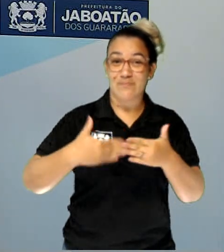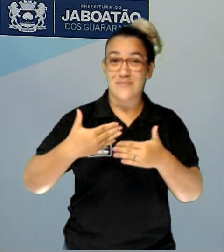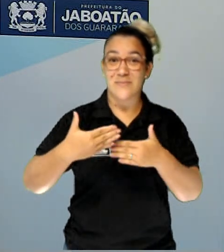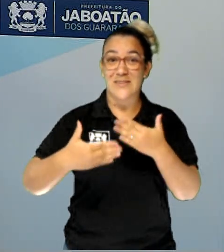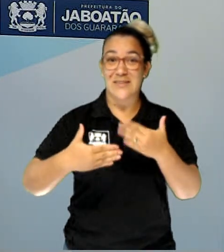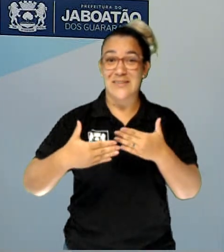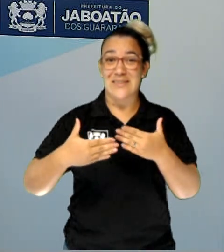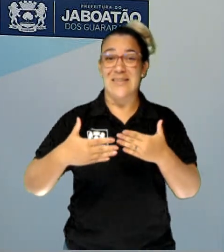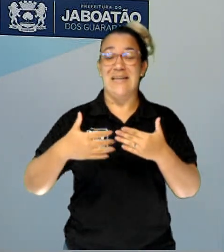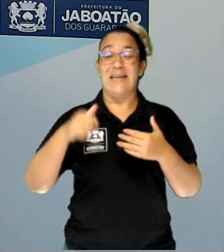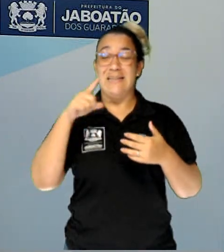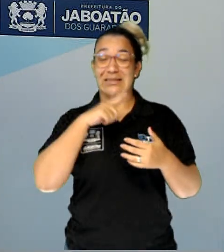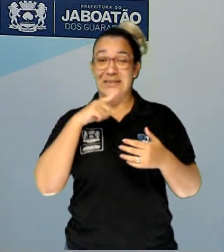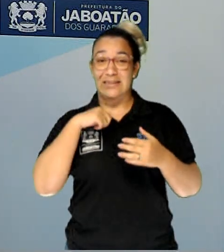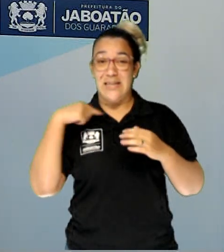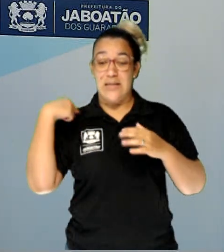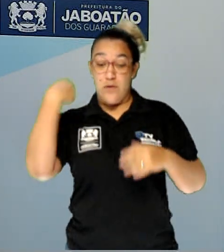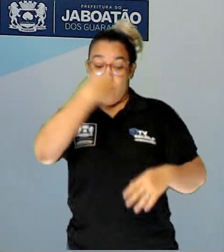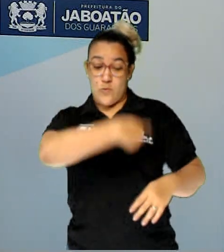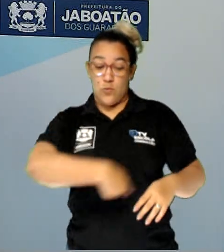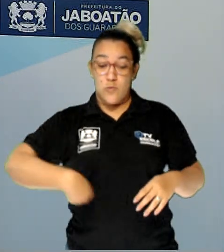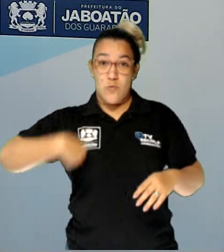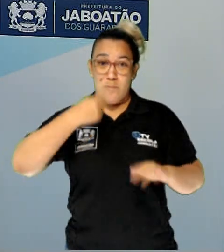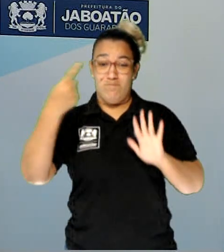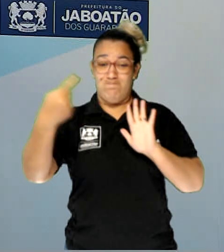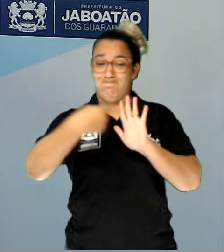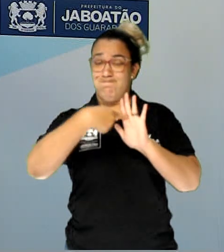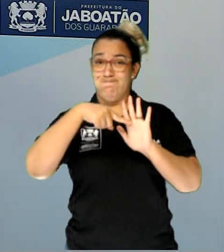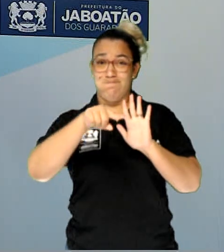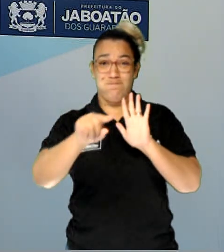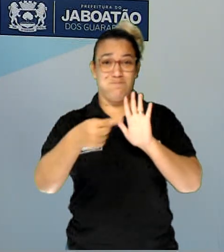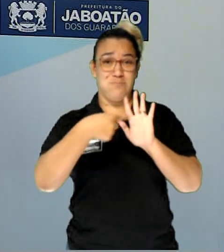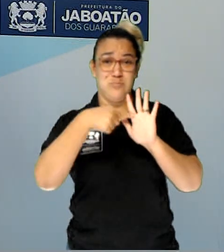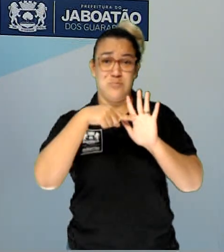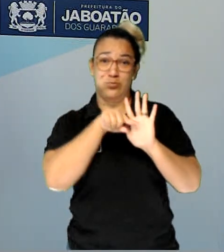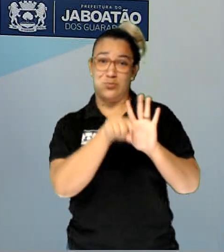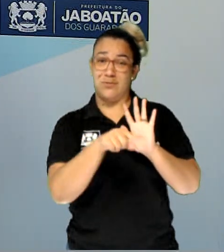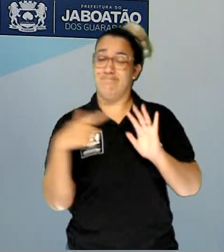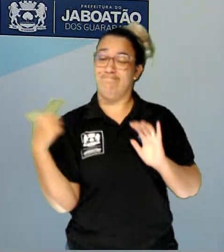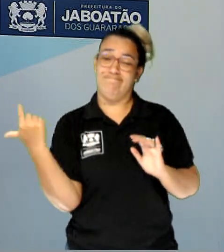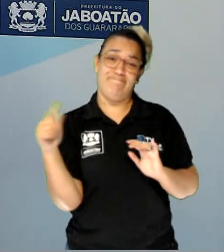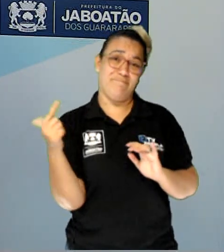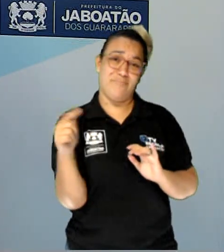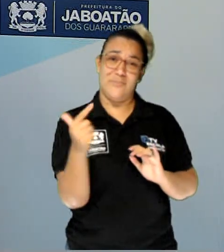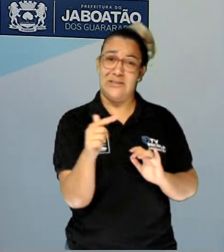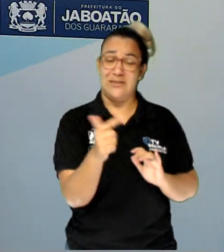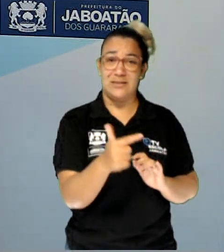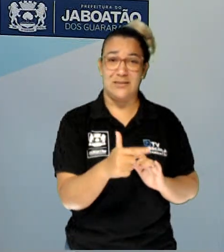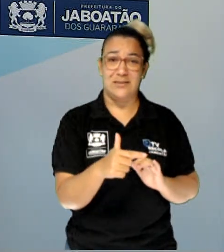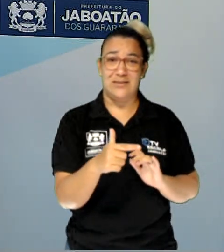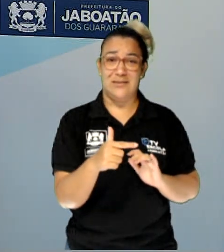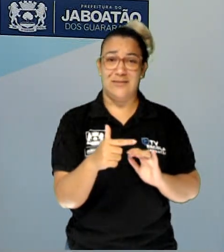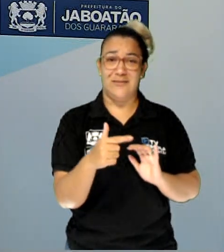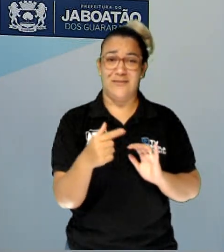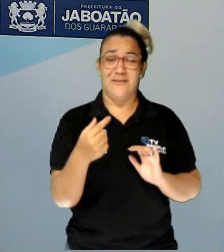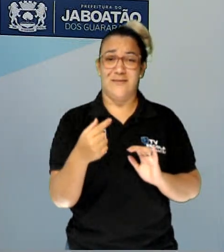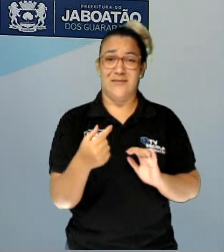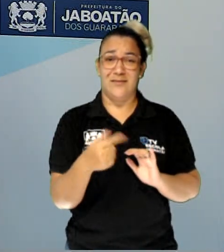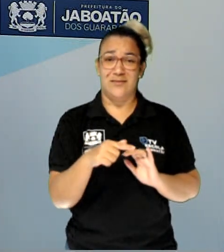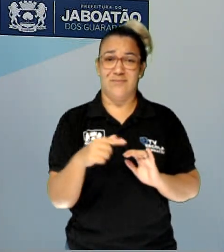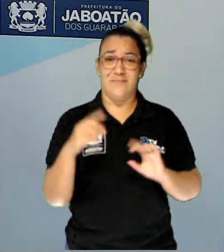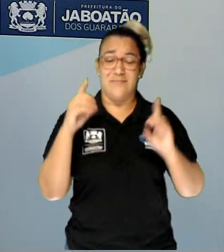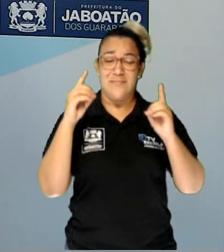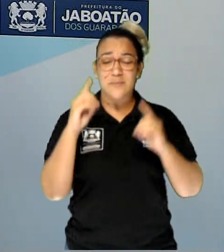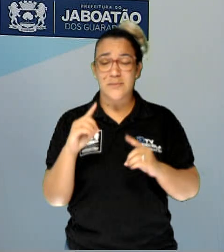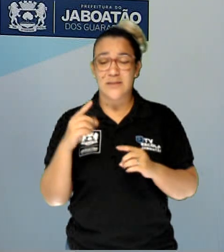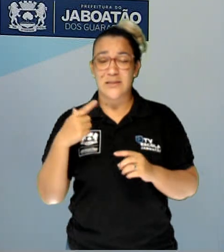deficiência dessas células, uma deficiência desse sistema imunológico. Ela vai ficar imunodepressiva.